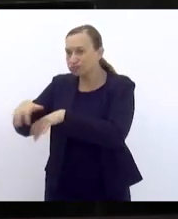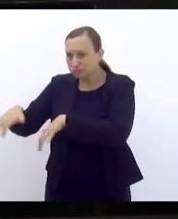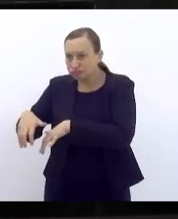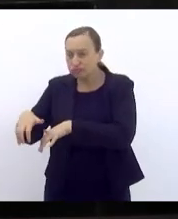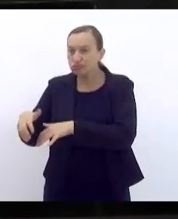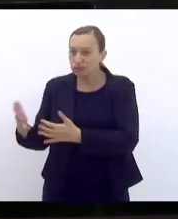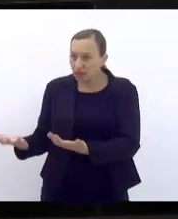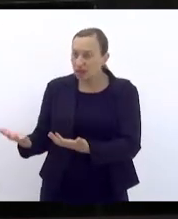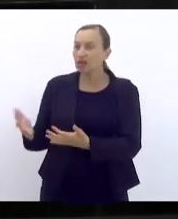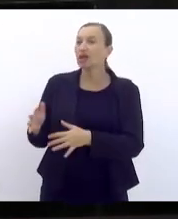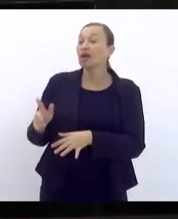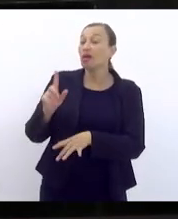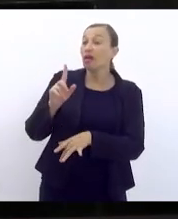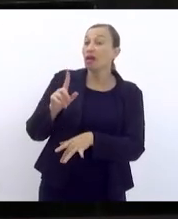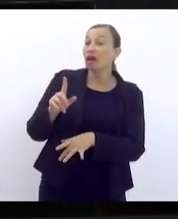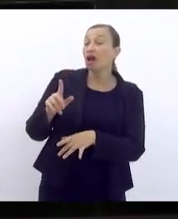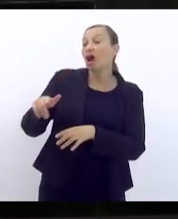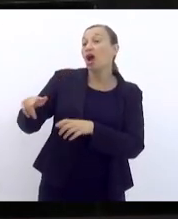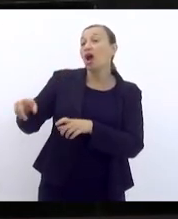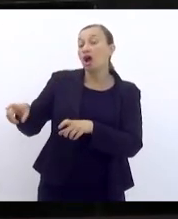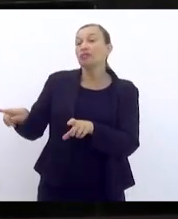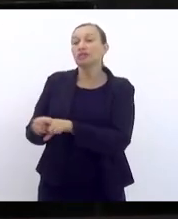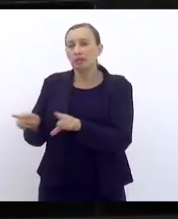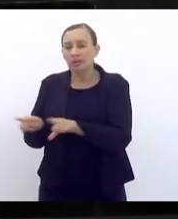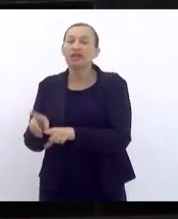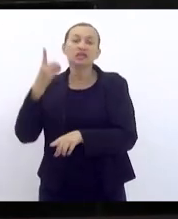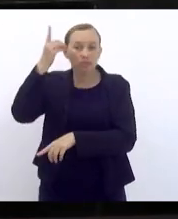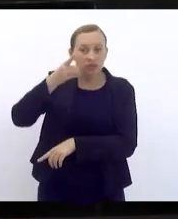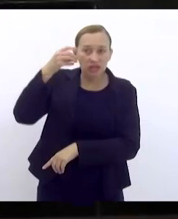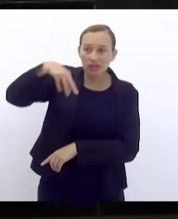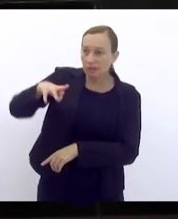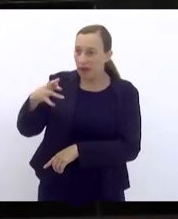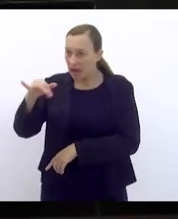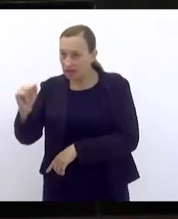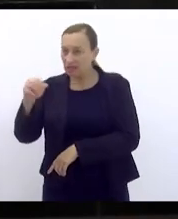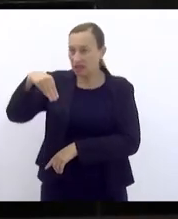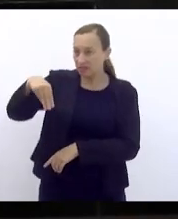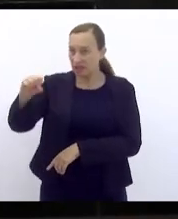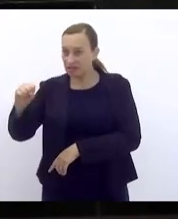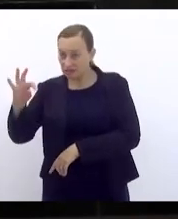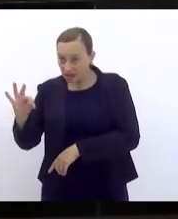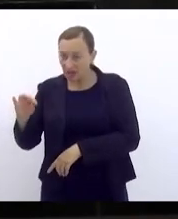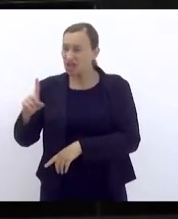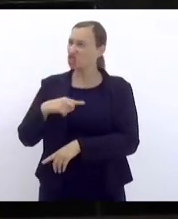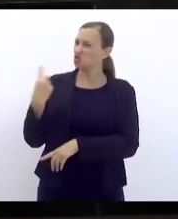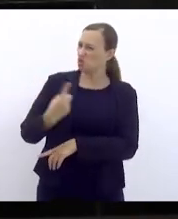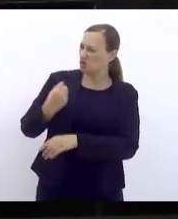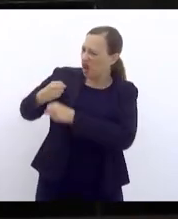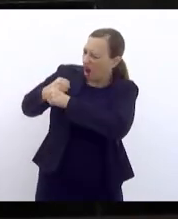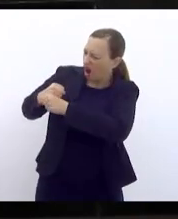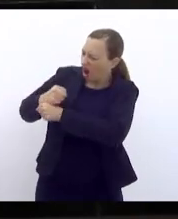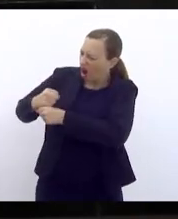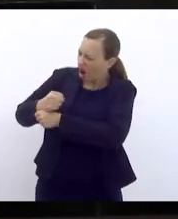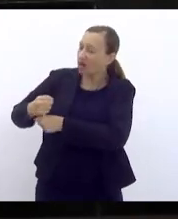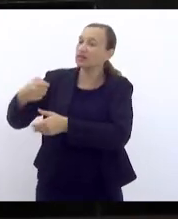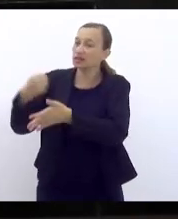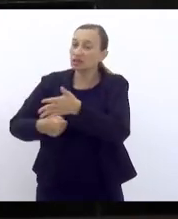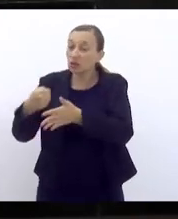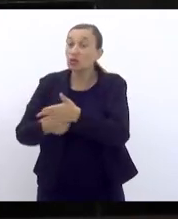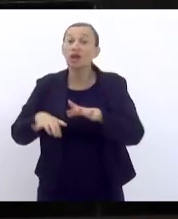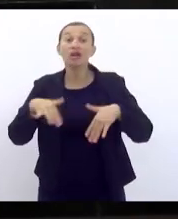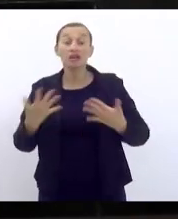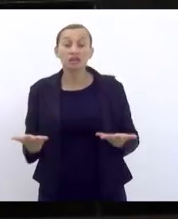cooperativas, também uma luta da deputada Marina do MST e de todos nós há muito tempo. Então, V. Exª